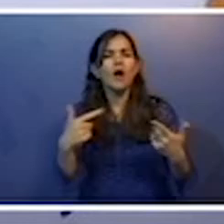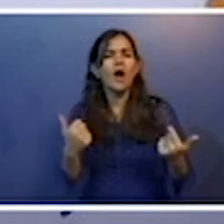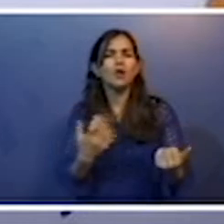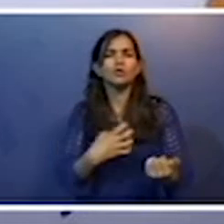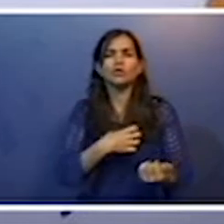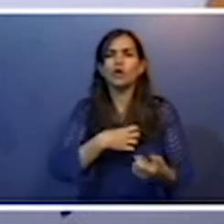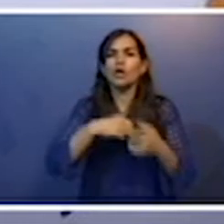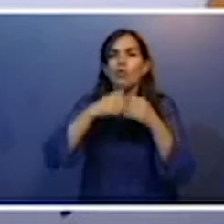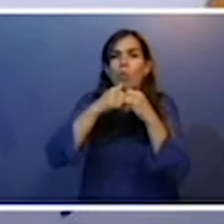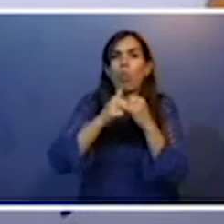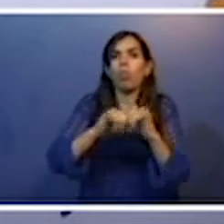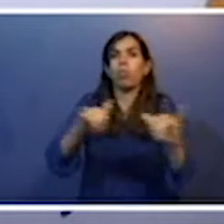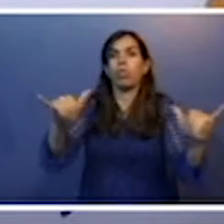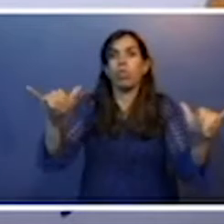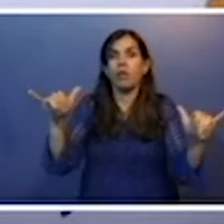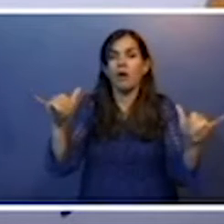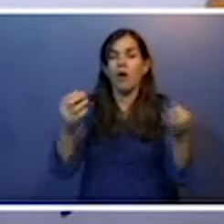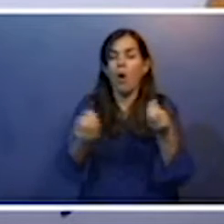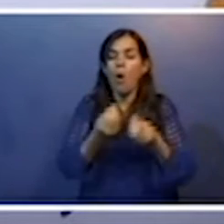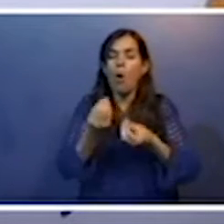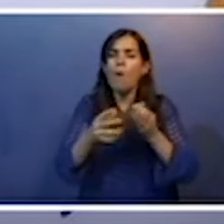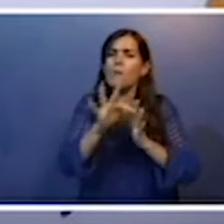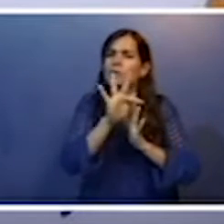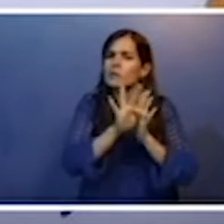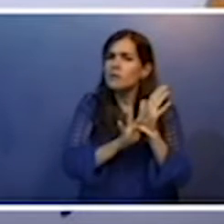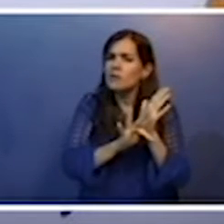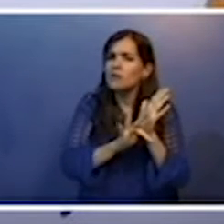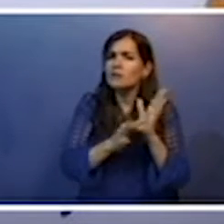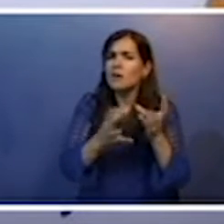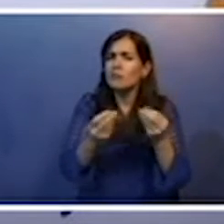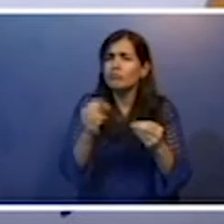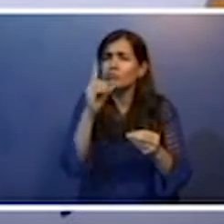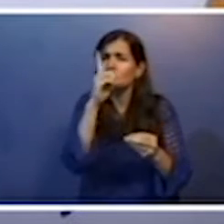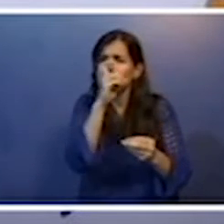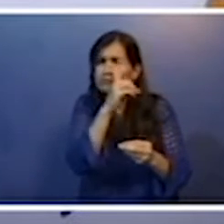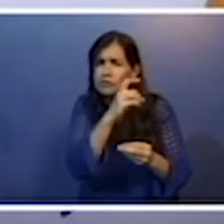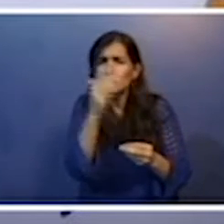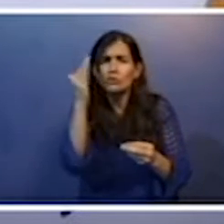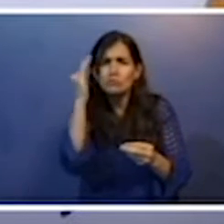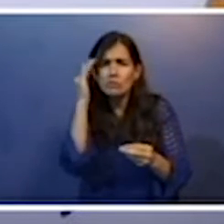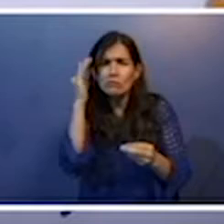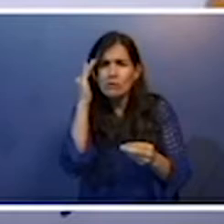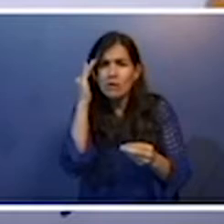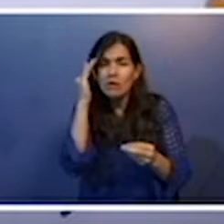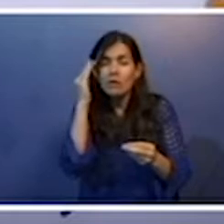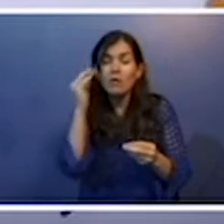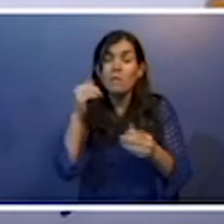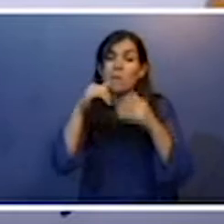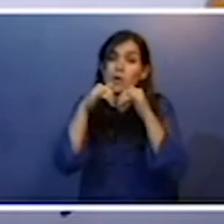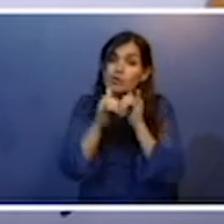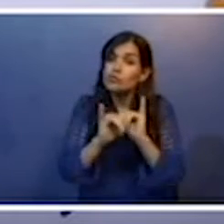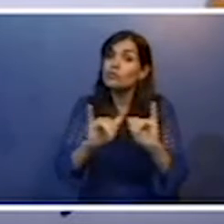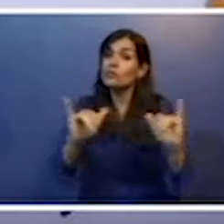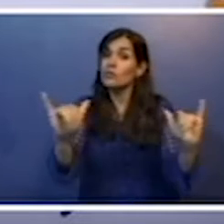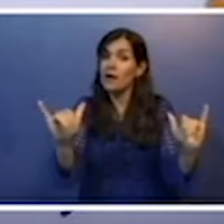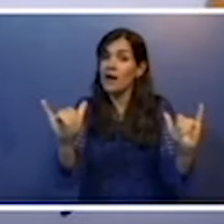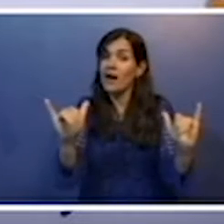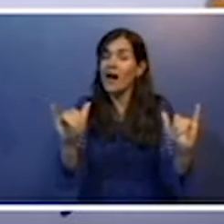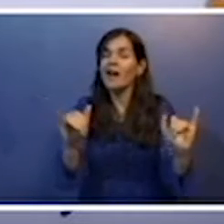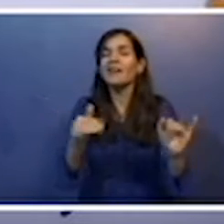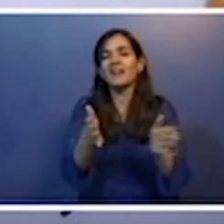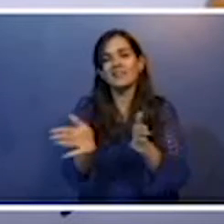Porque como os textos são realmente complexos, a divulgação, para que todos entendam, ela é mais